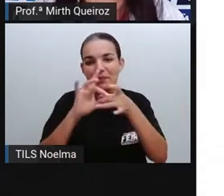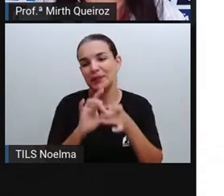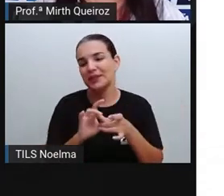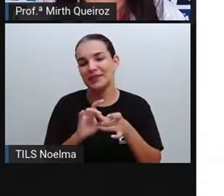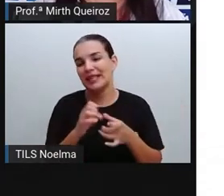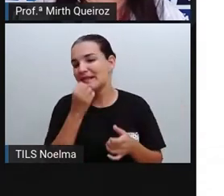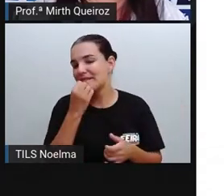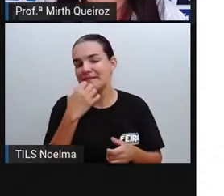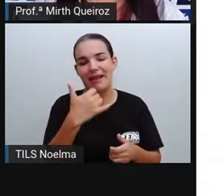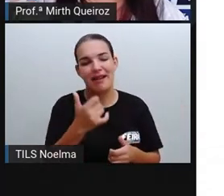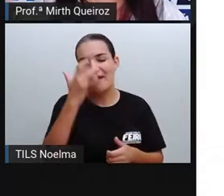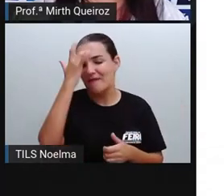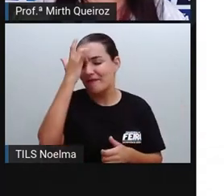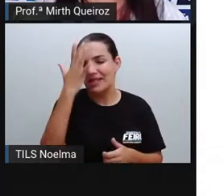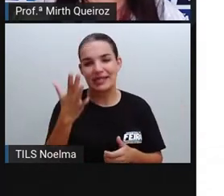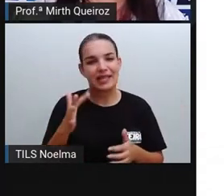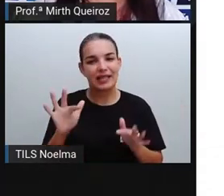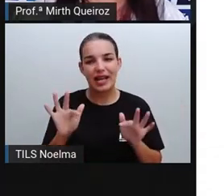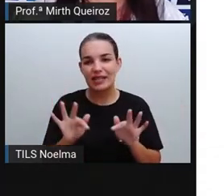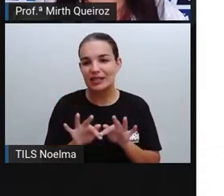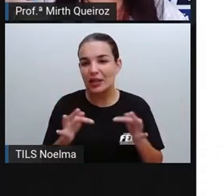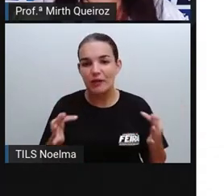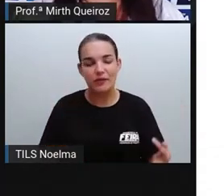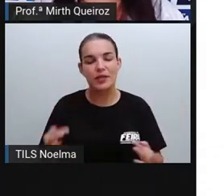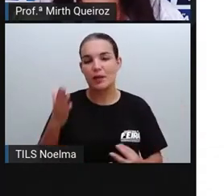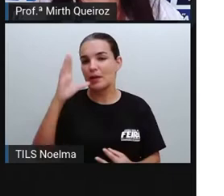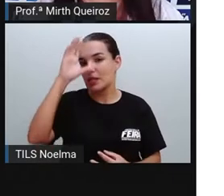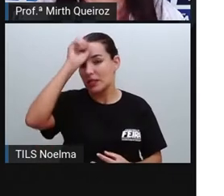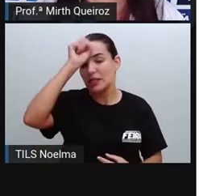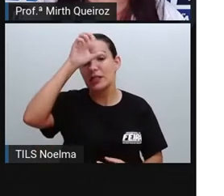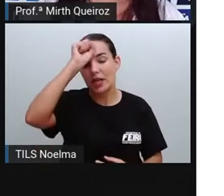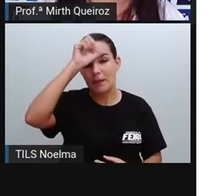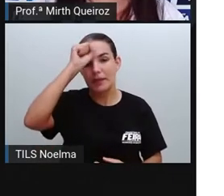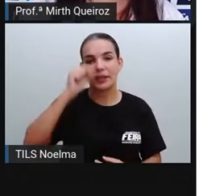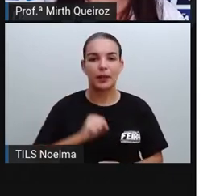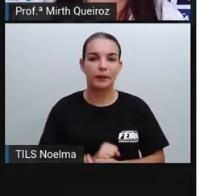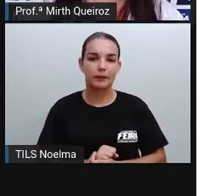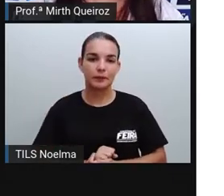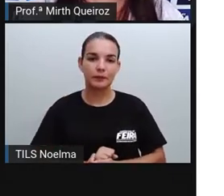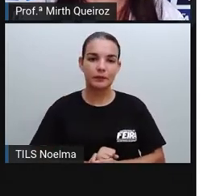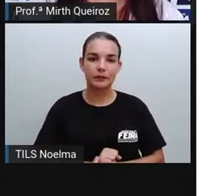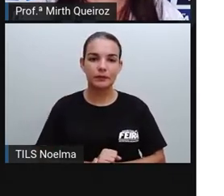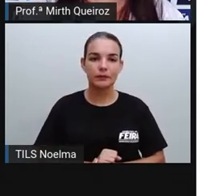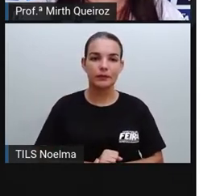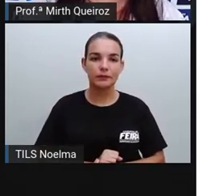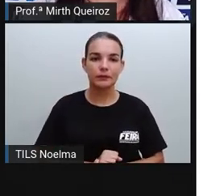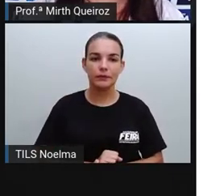Vai interpretar o raciocínio lógico, né? E a parte escrita, certo?